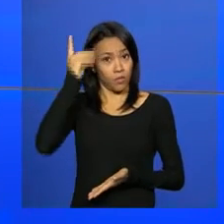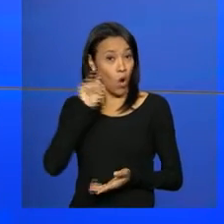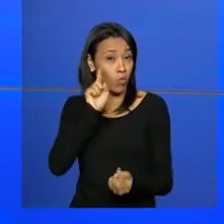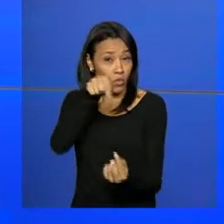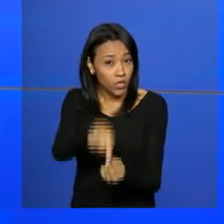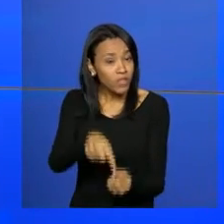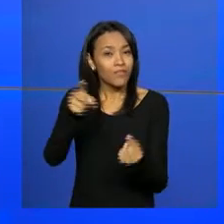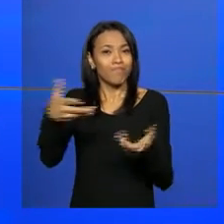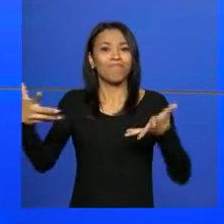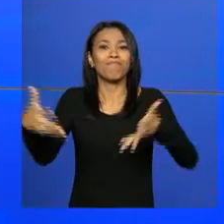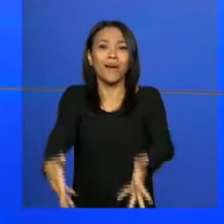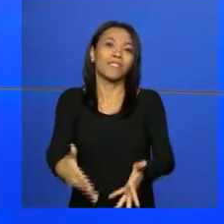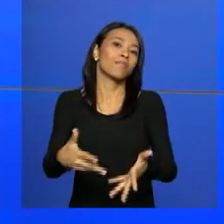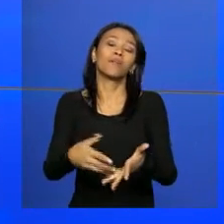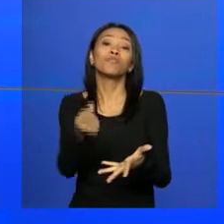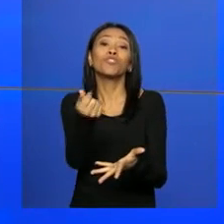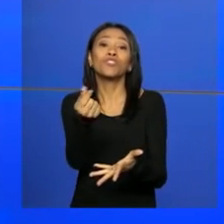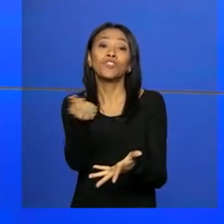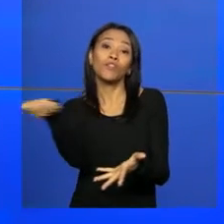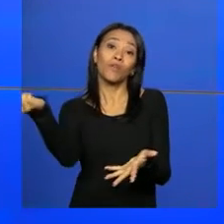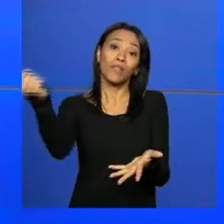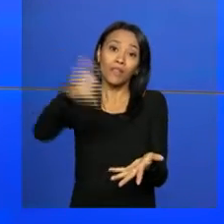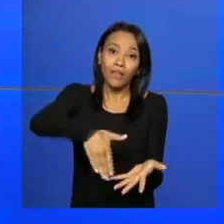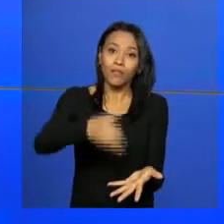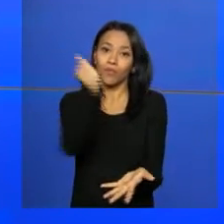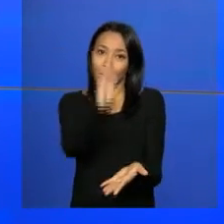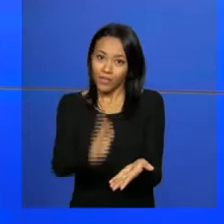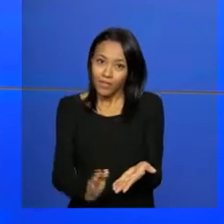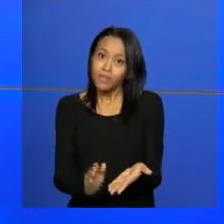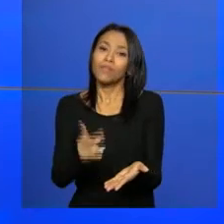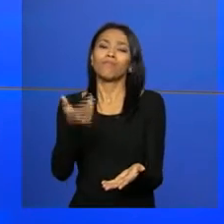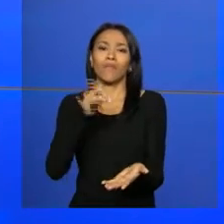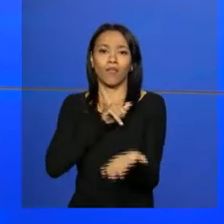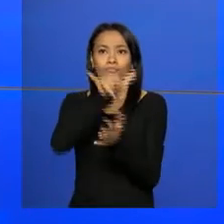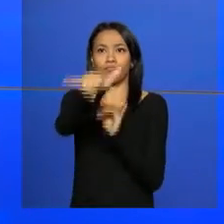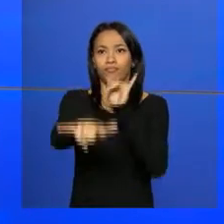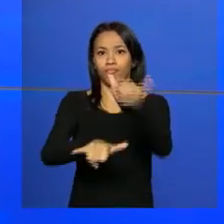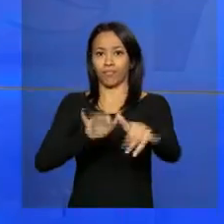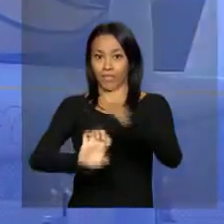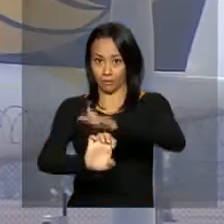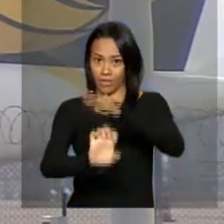a participação do capital estrangeiro nas empresas aéreas brasileiras.